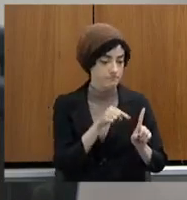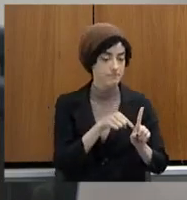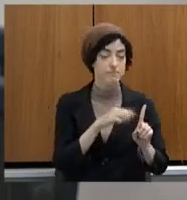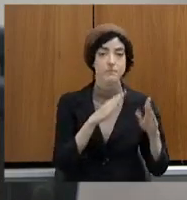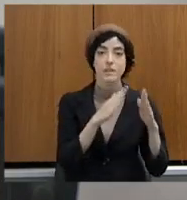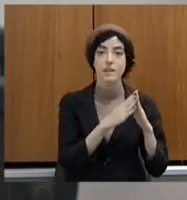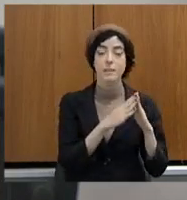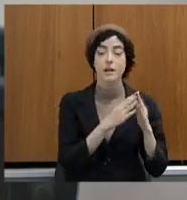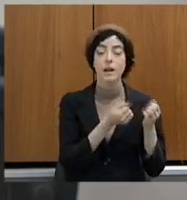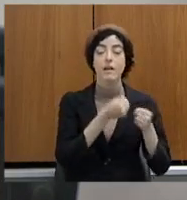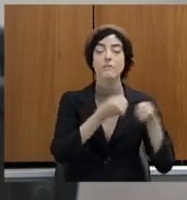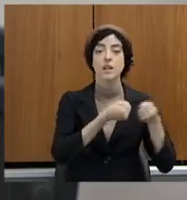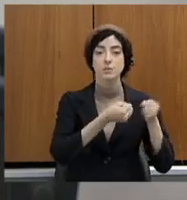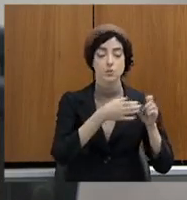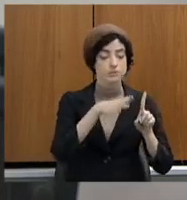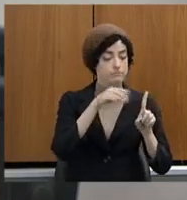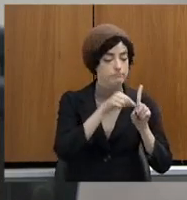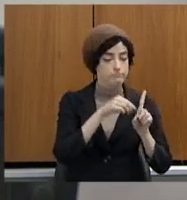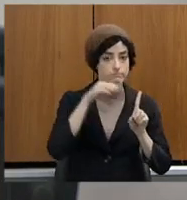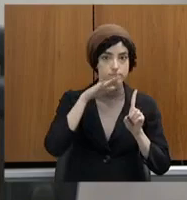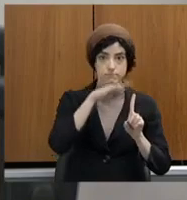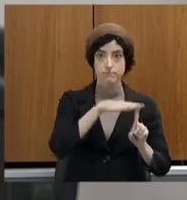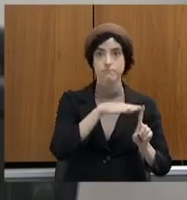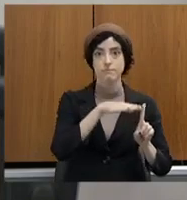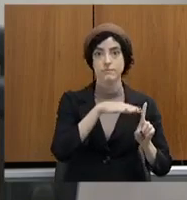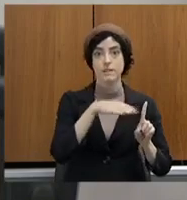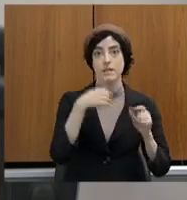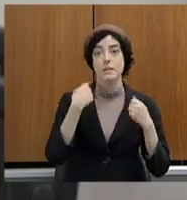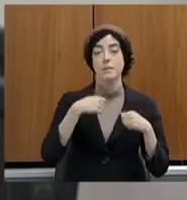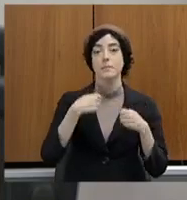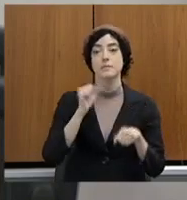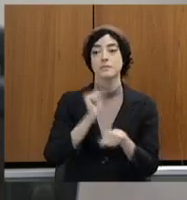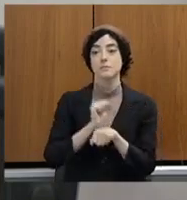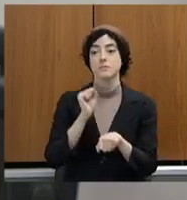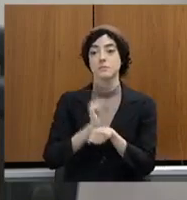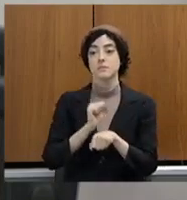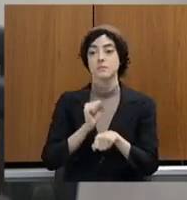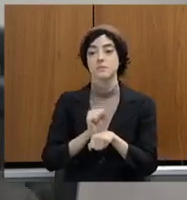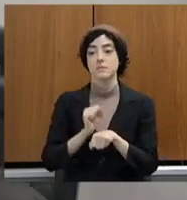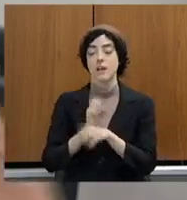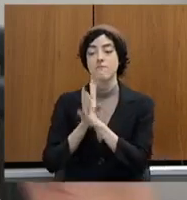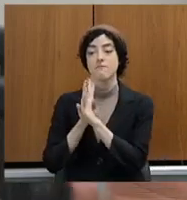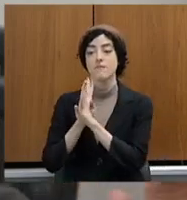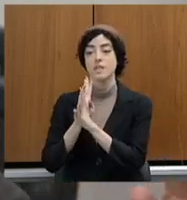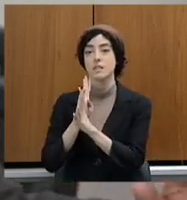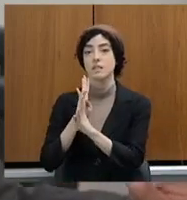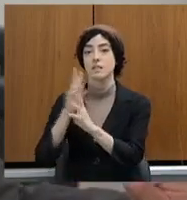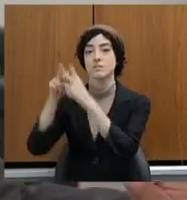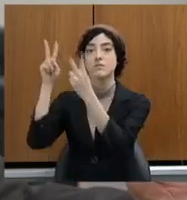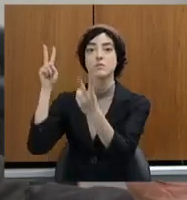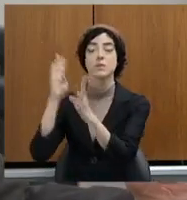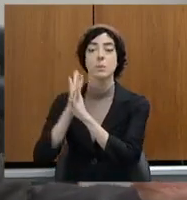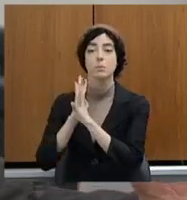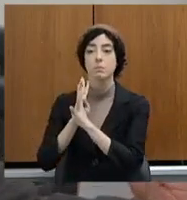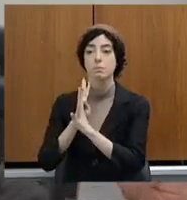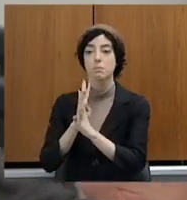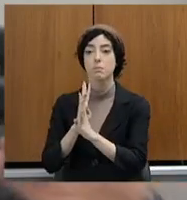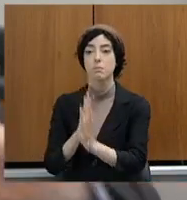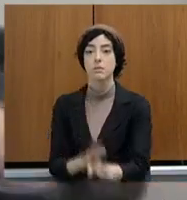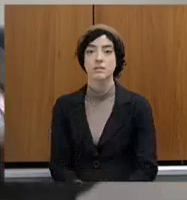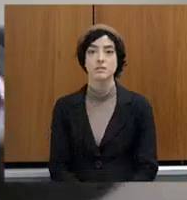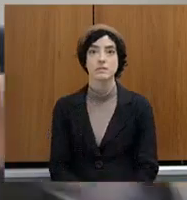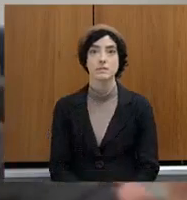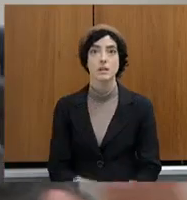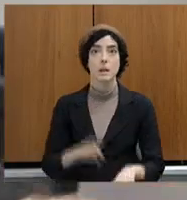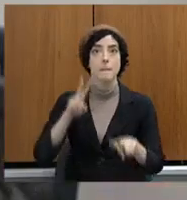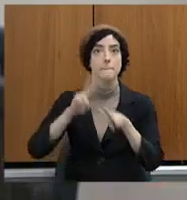aguardando a fila virtual. O preso, aqui nessa comissão, não tem esse problema, viu, Celisa? Viu, Bruno? O preso